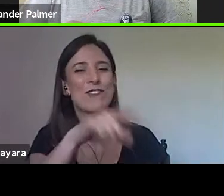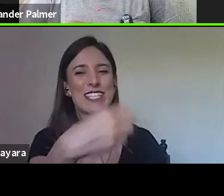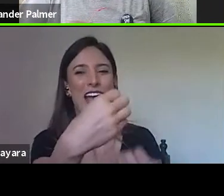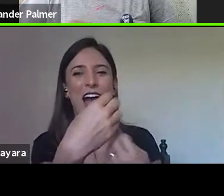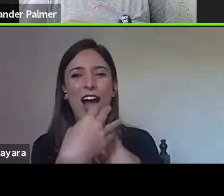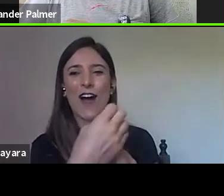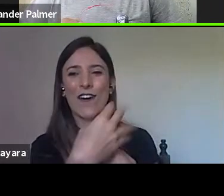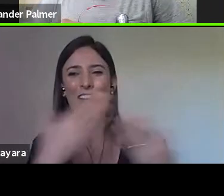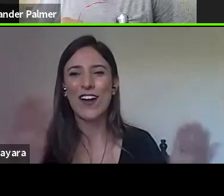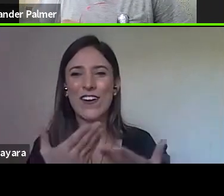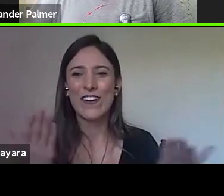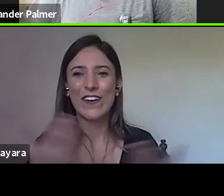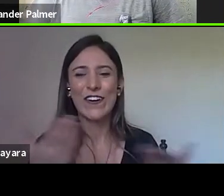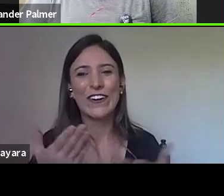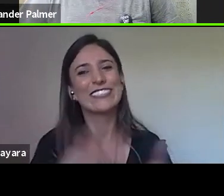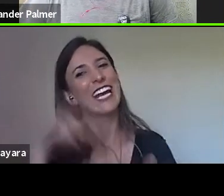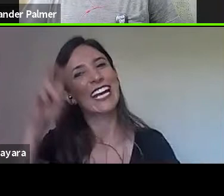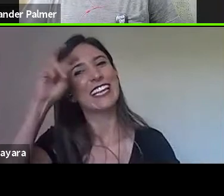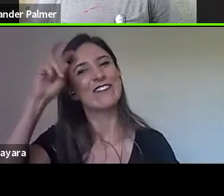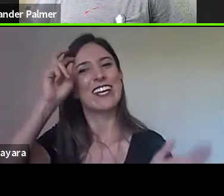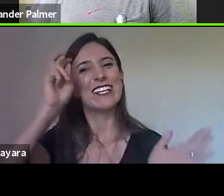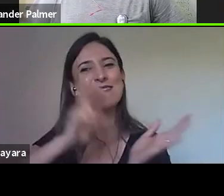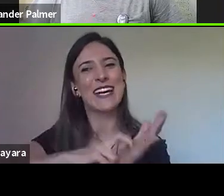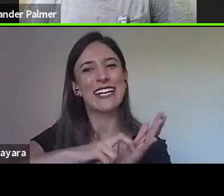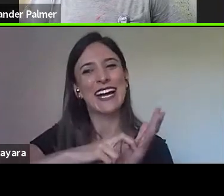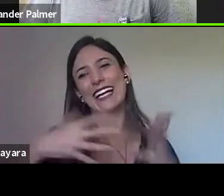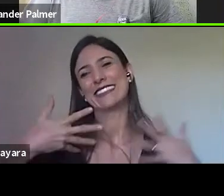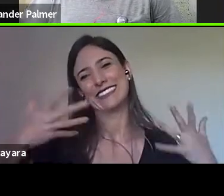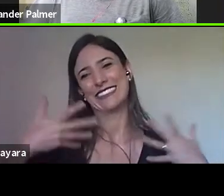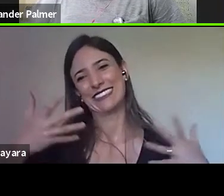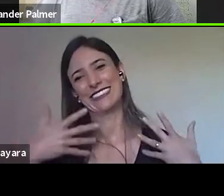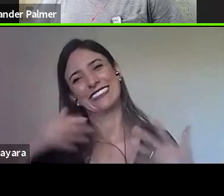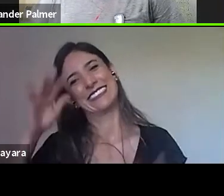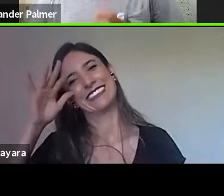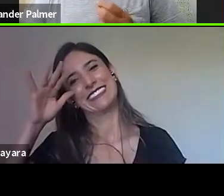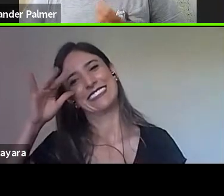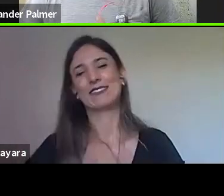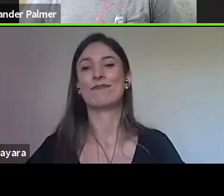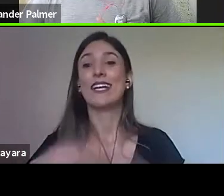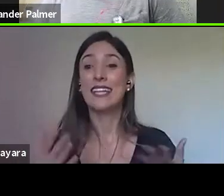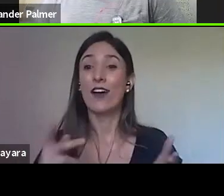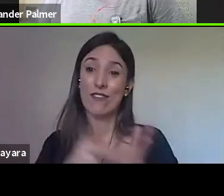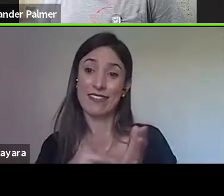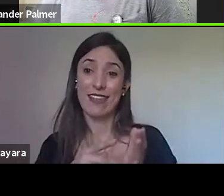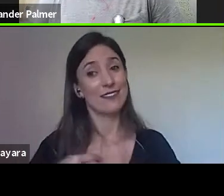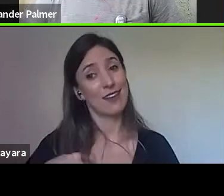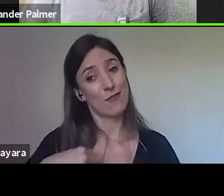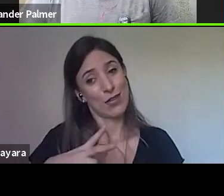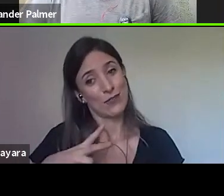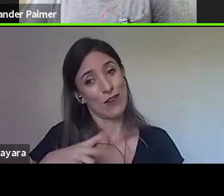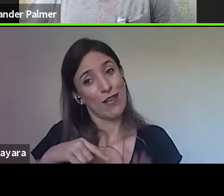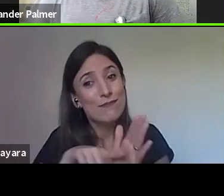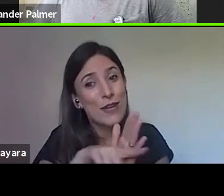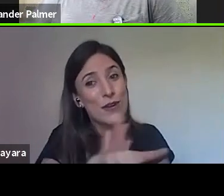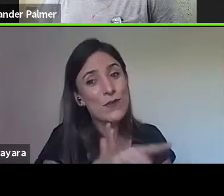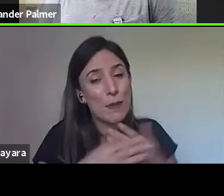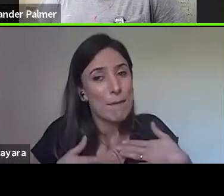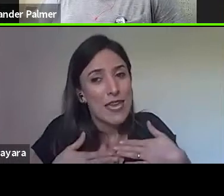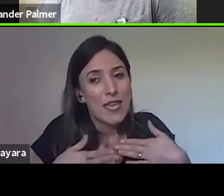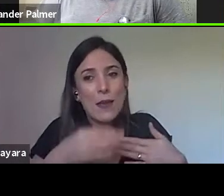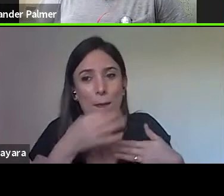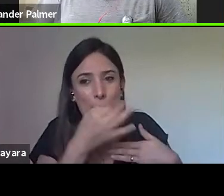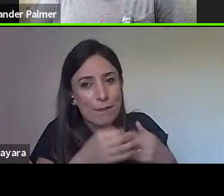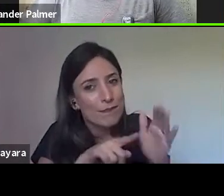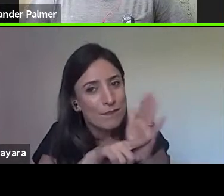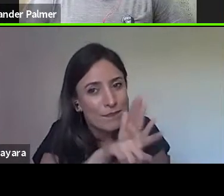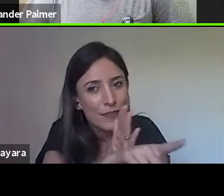hoje, na quinta-feira de manhã, na verdade, sim, é uma pergunta particular, primeiro, uma pergunta minha, depois a pergunta do